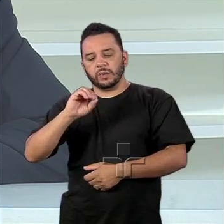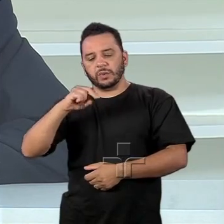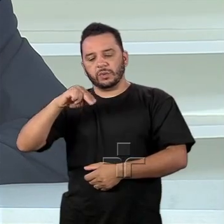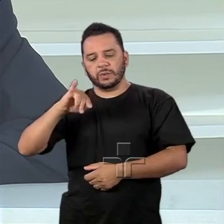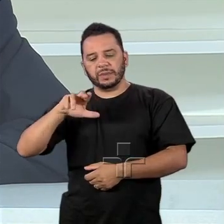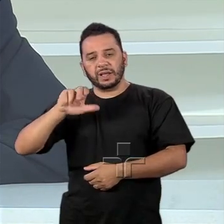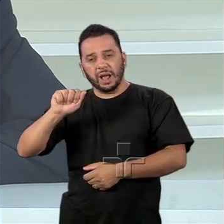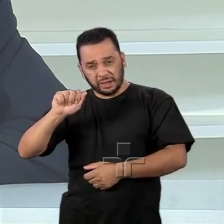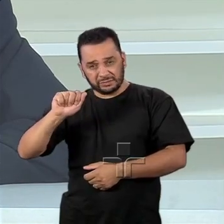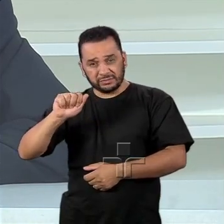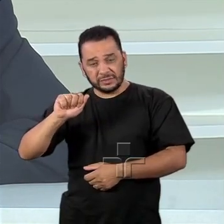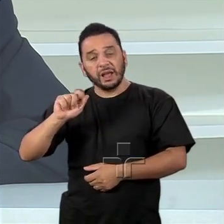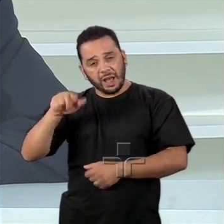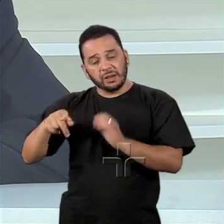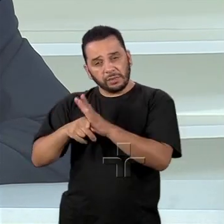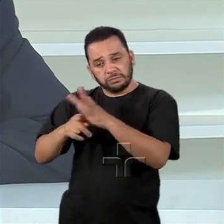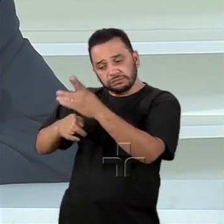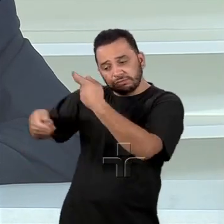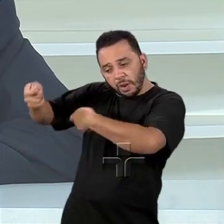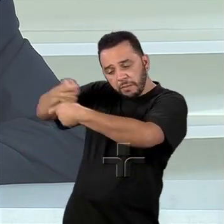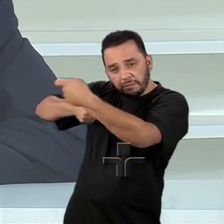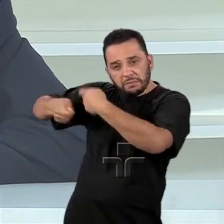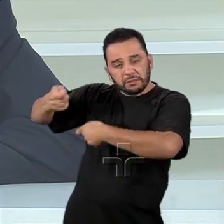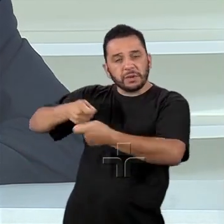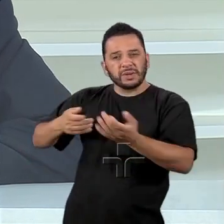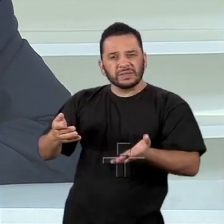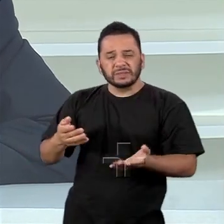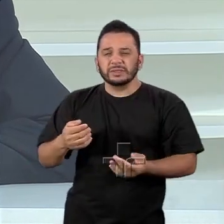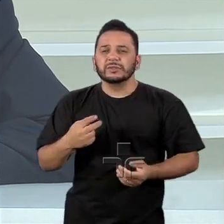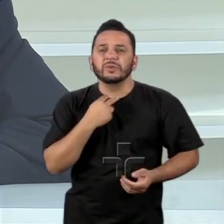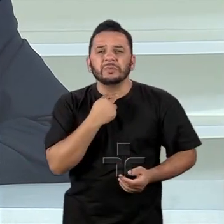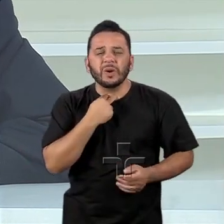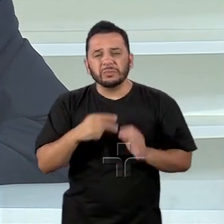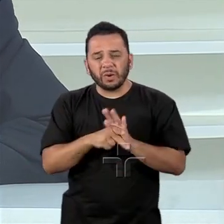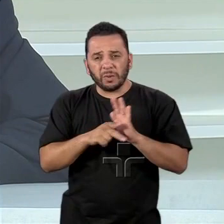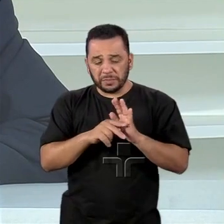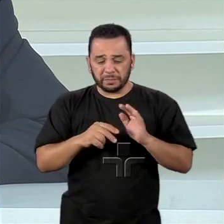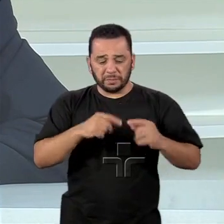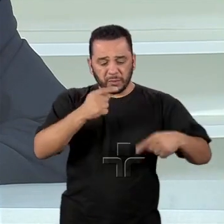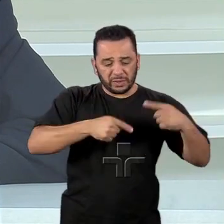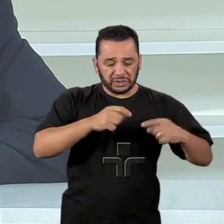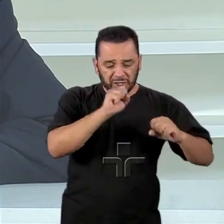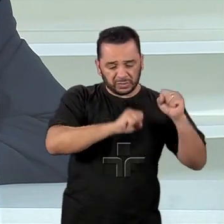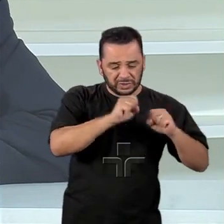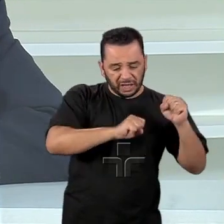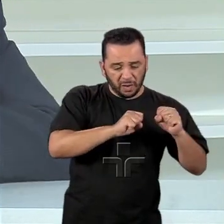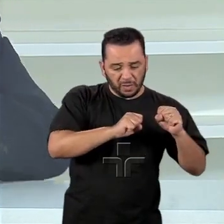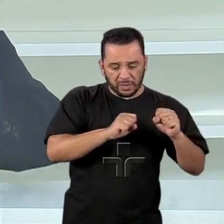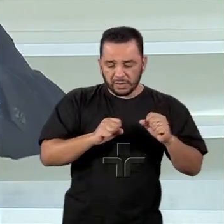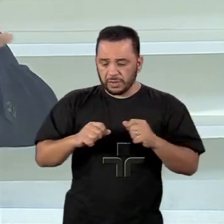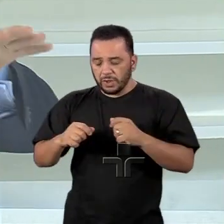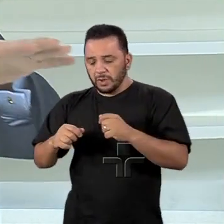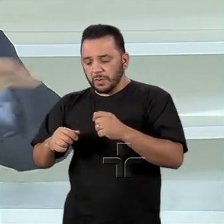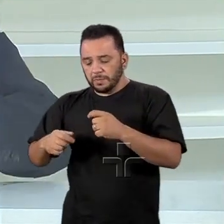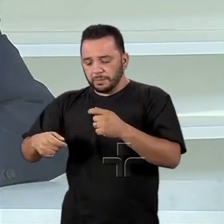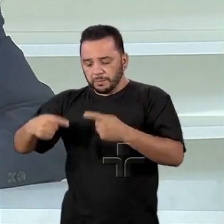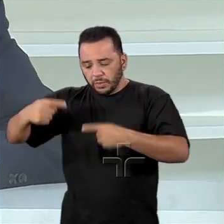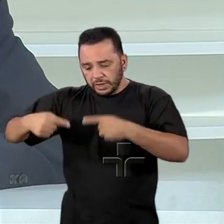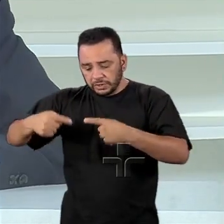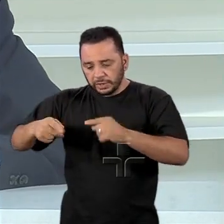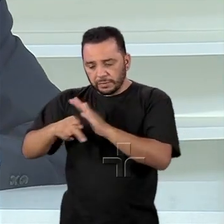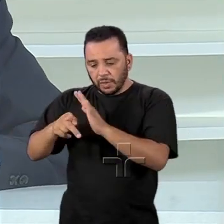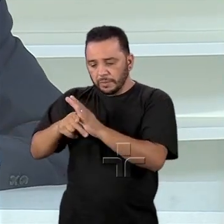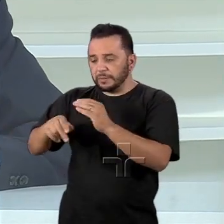desses desafios todos, você não pode ter uma política industrial e uma política de comércio exterior desarticulado